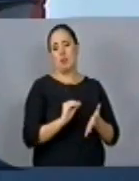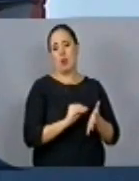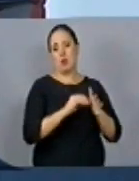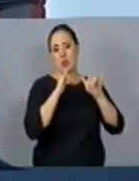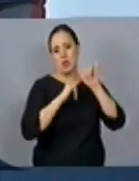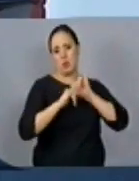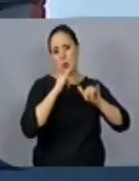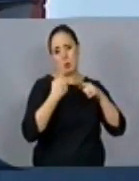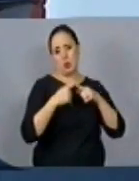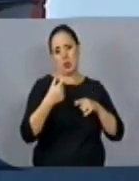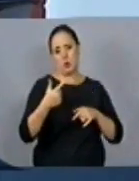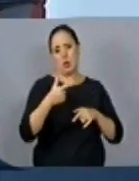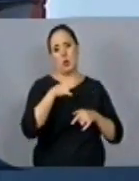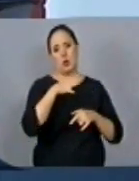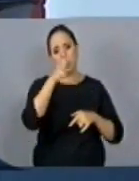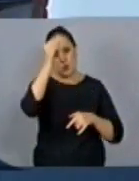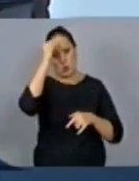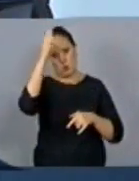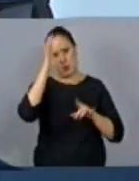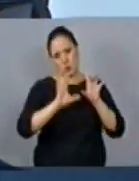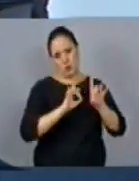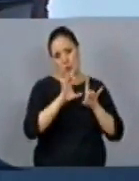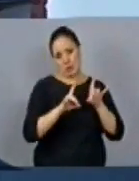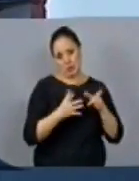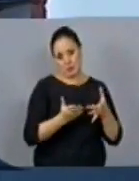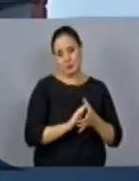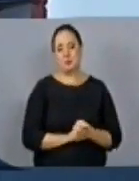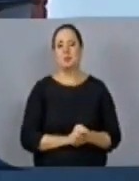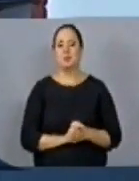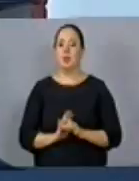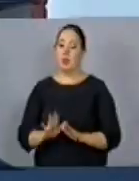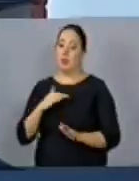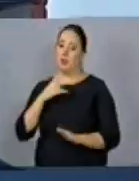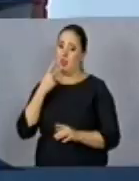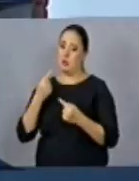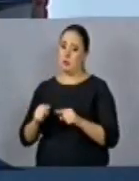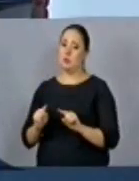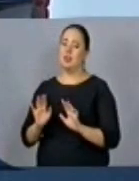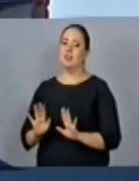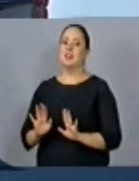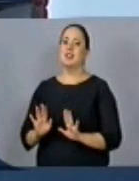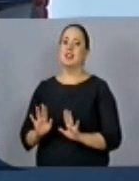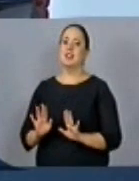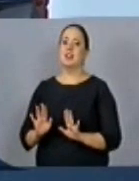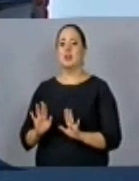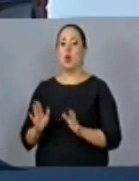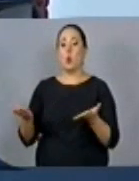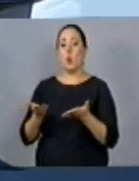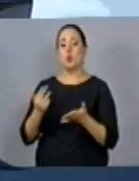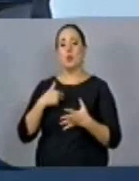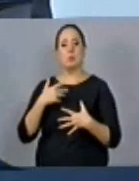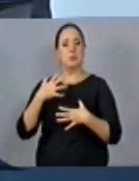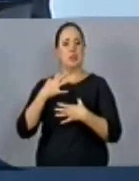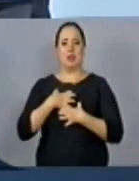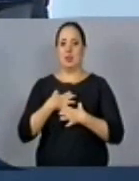conhecimento específico. E eu poderia contradizer aquilo que o professor Cassus tem afirma, no sentido de que, hoje, eu me